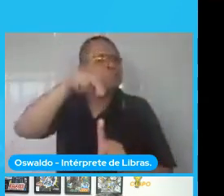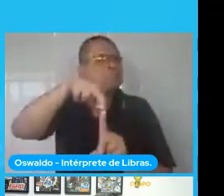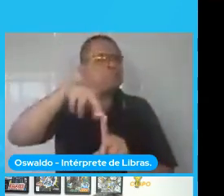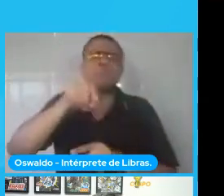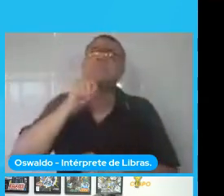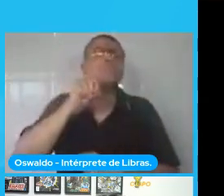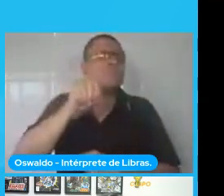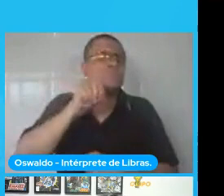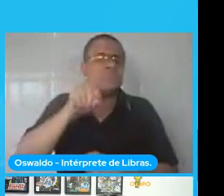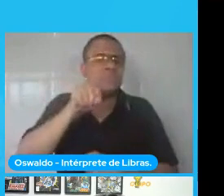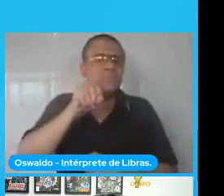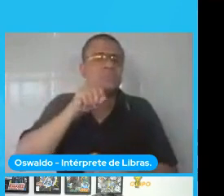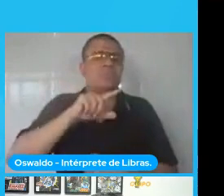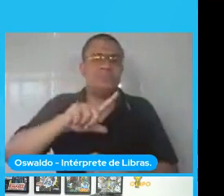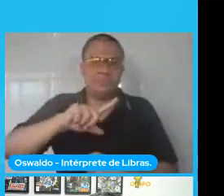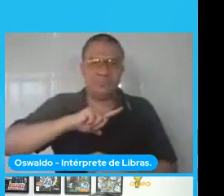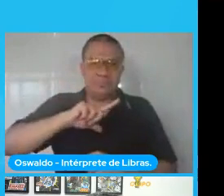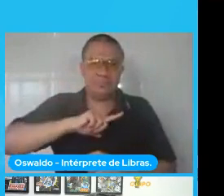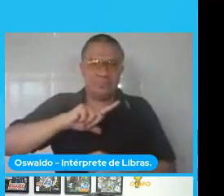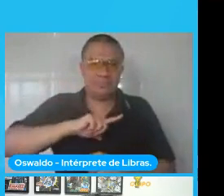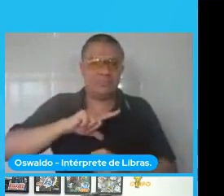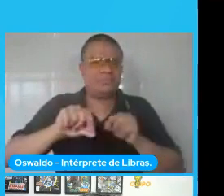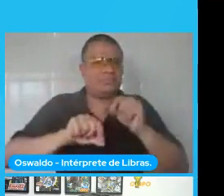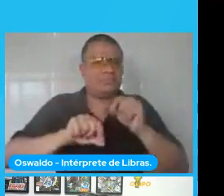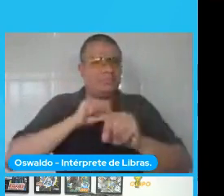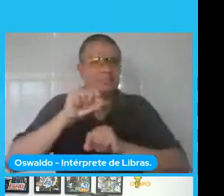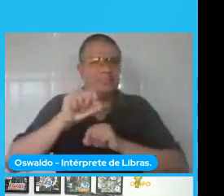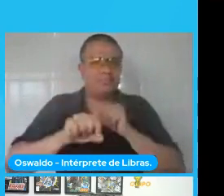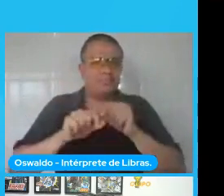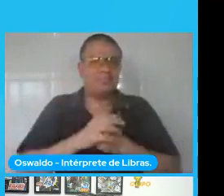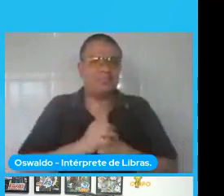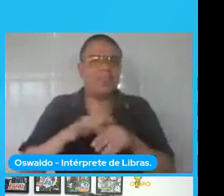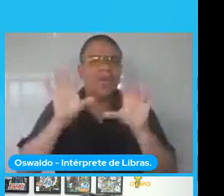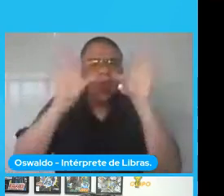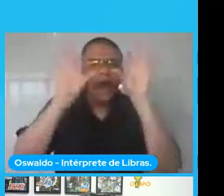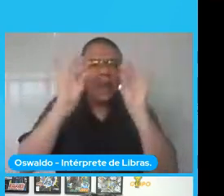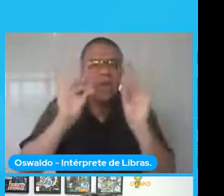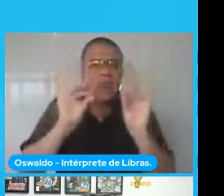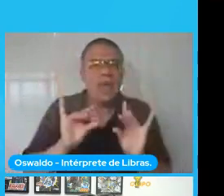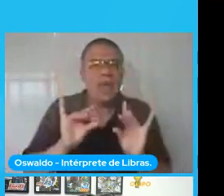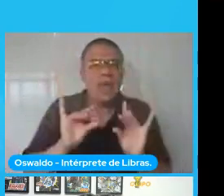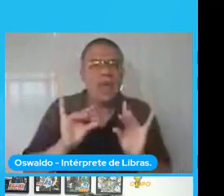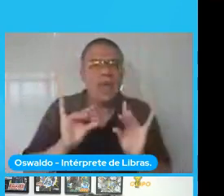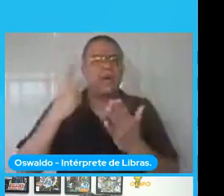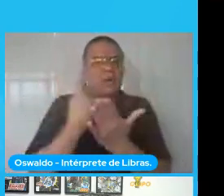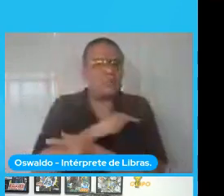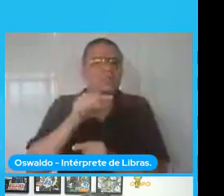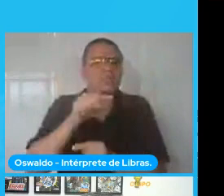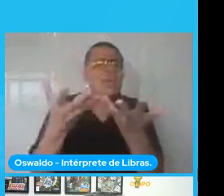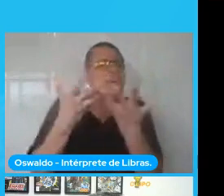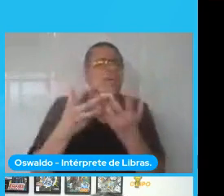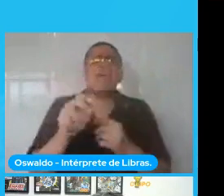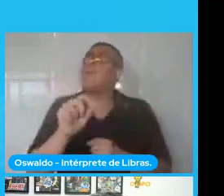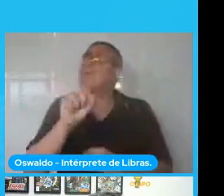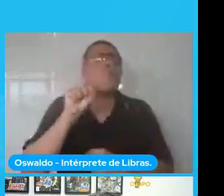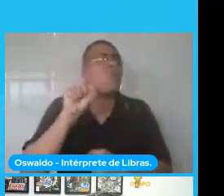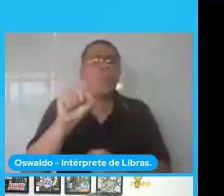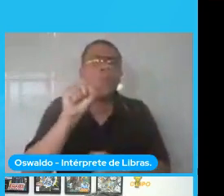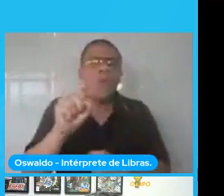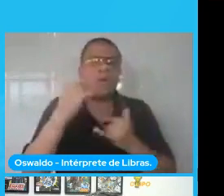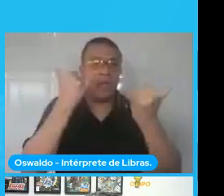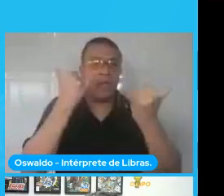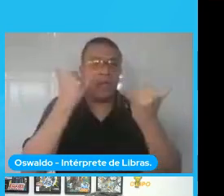você ensinando ela a pequenos detalhes, o que que são, o que que você quer classificar, então, um cachorro, um gato, ou se você quer